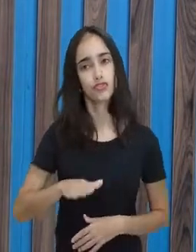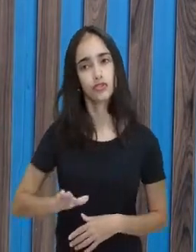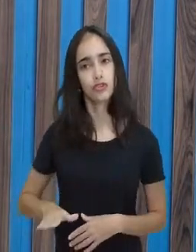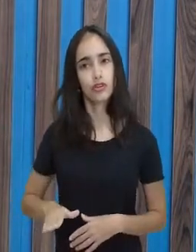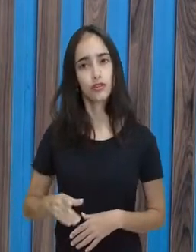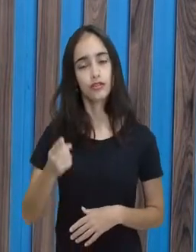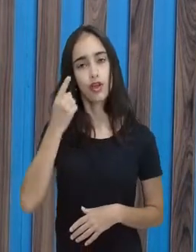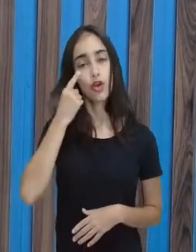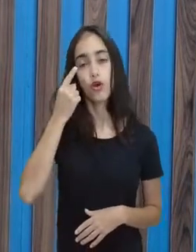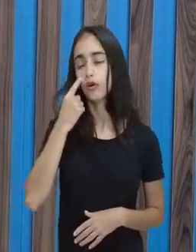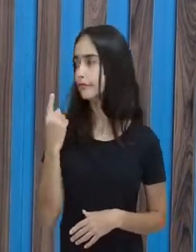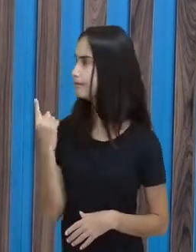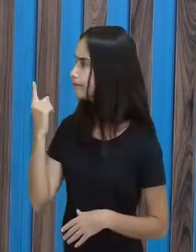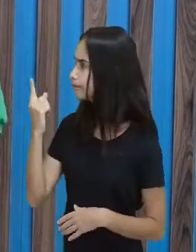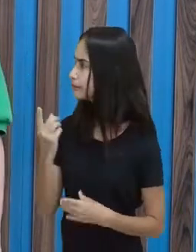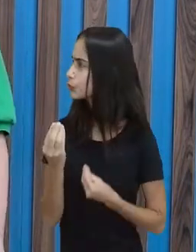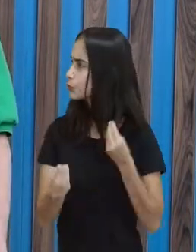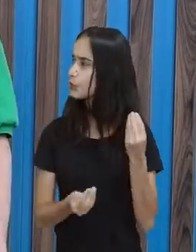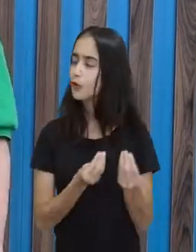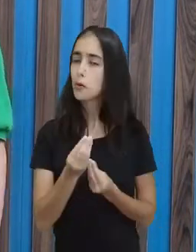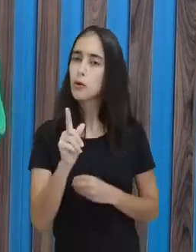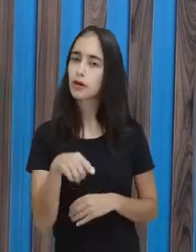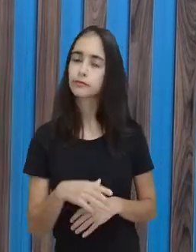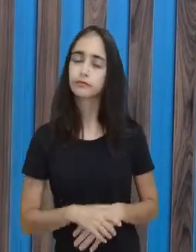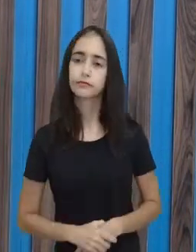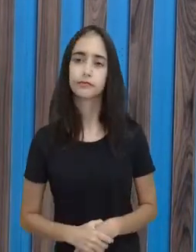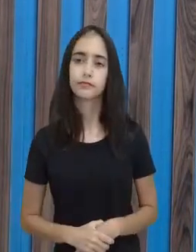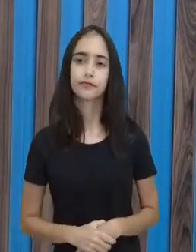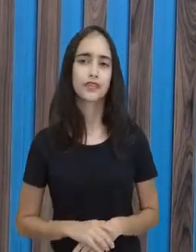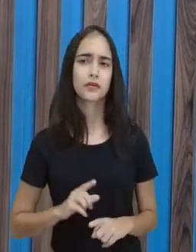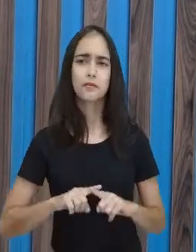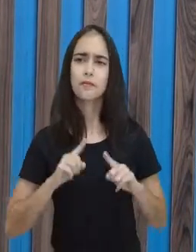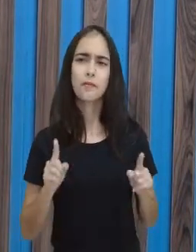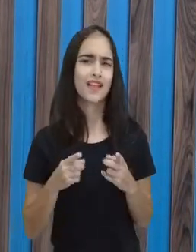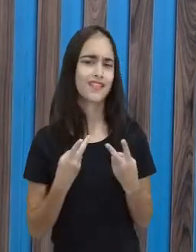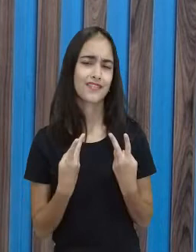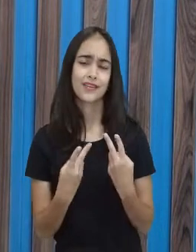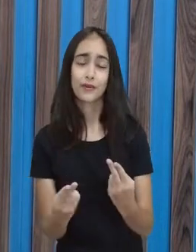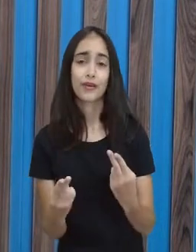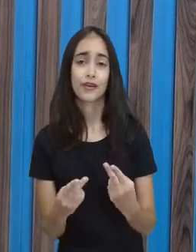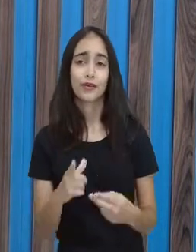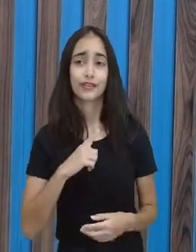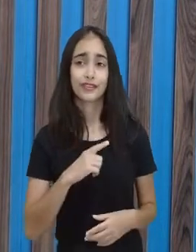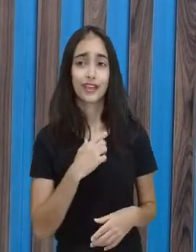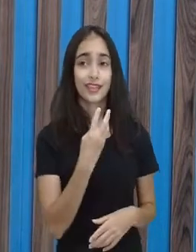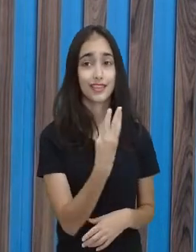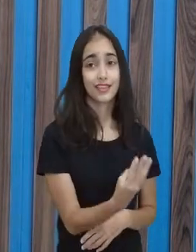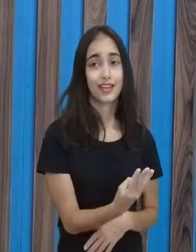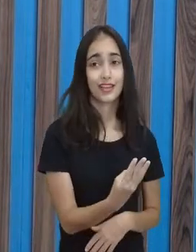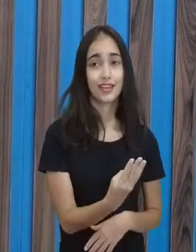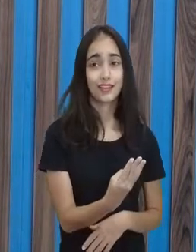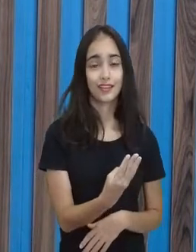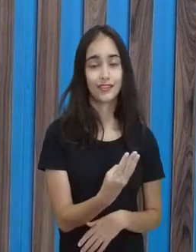para não mudar a matriz, tá, pessoal? Mas dá no mesmo. Eu tenho três, quatro vezes.